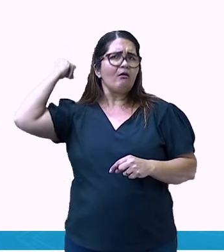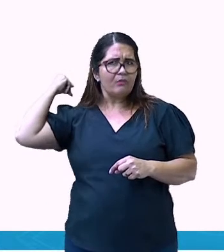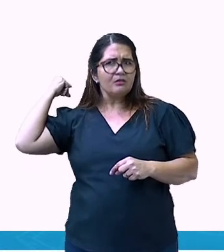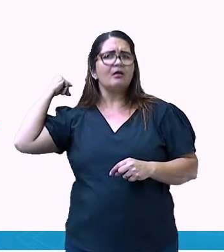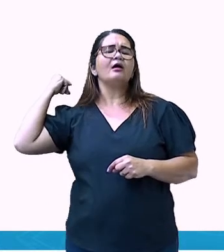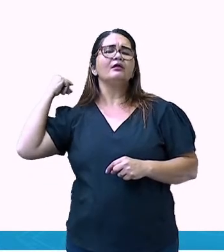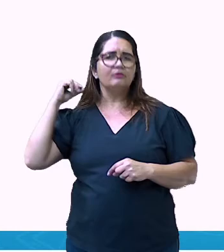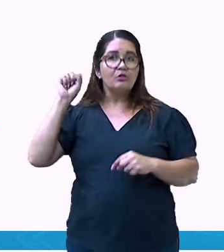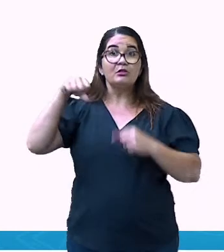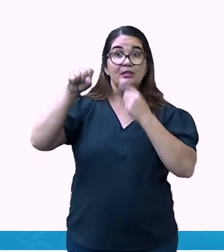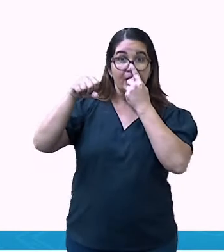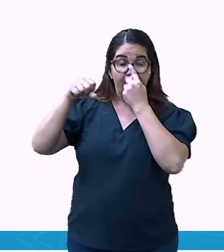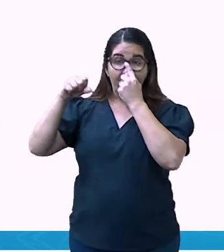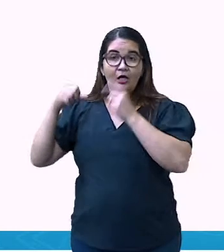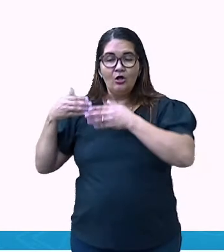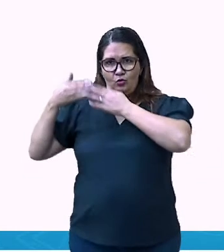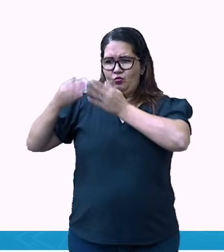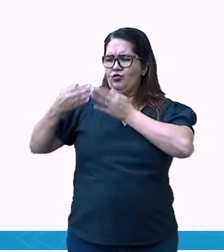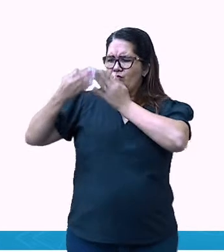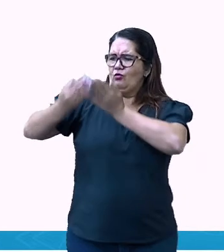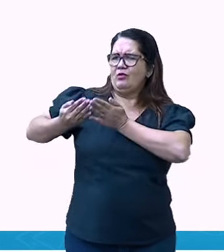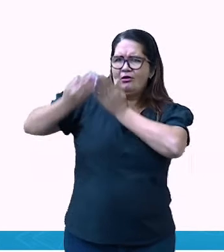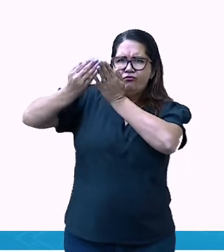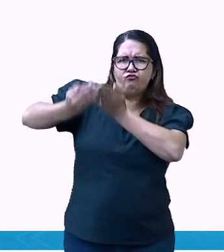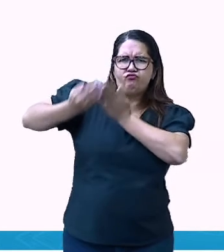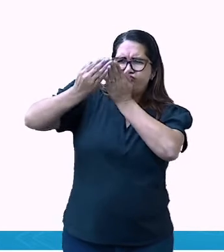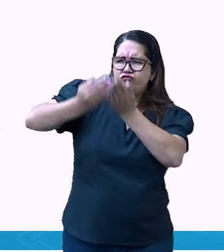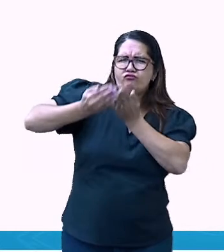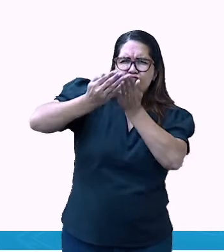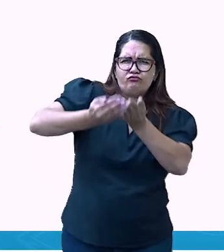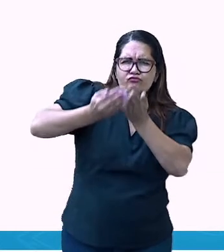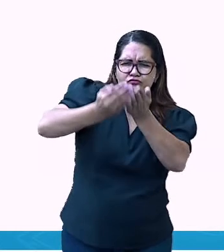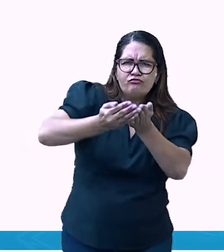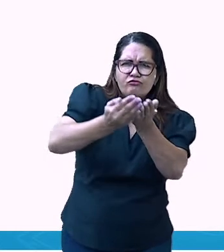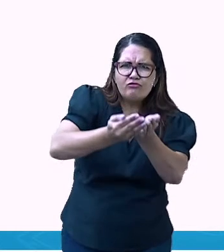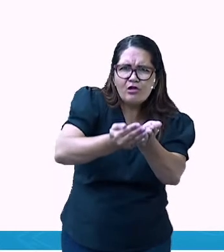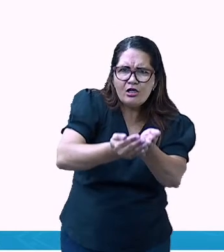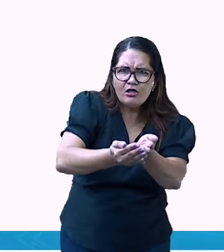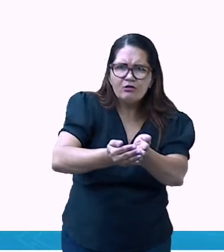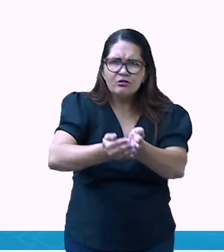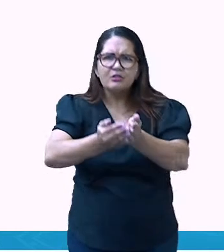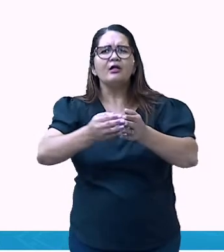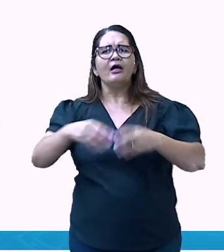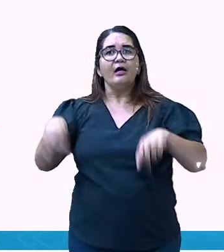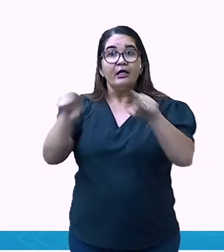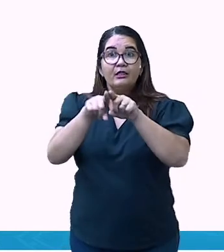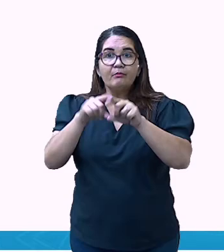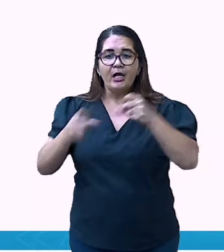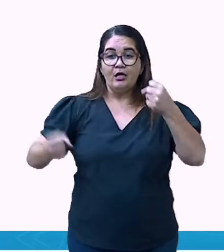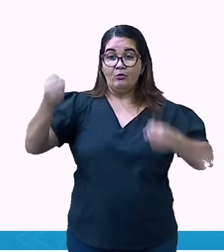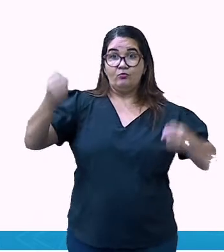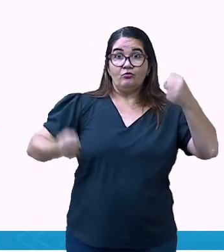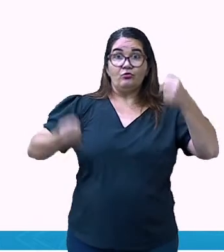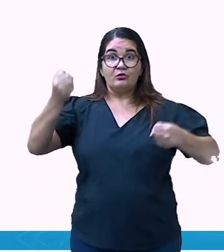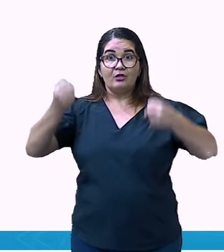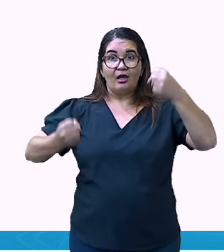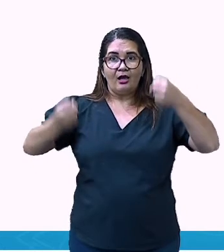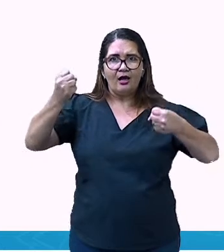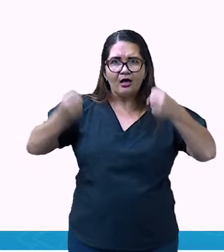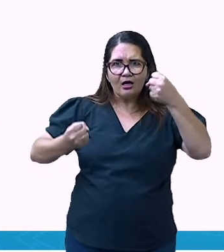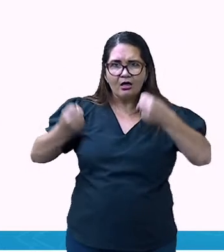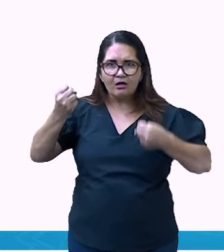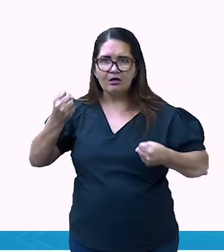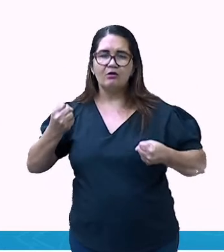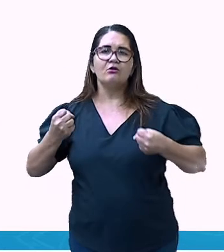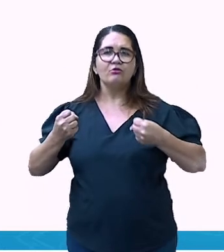carros, motos de competição, de rali, por exemplo. Isso para manter as pessoas em suas